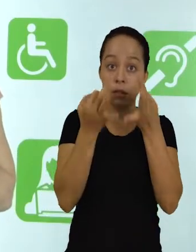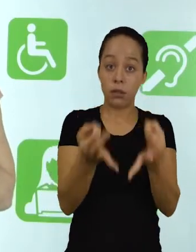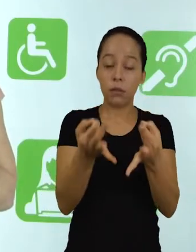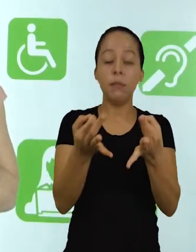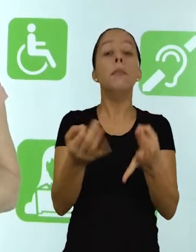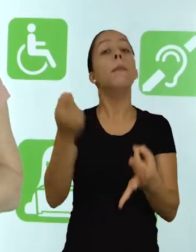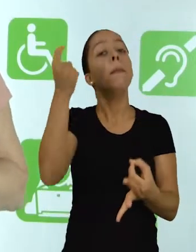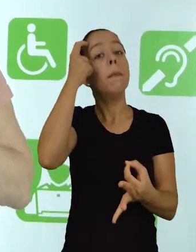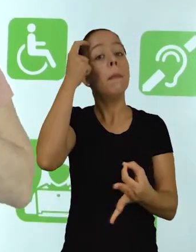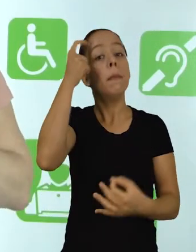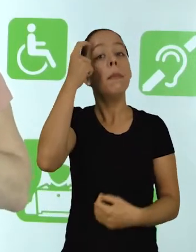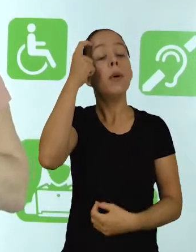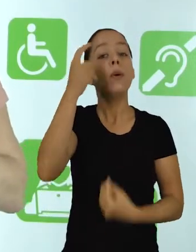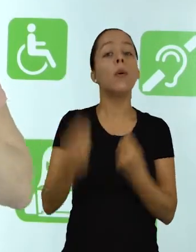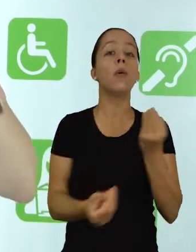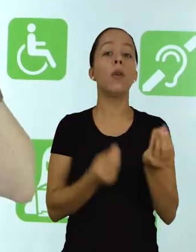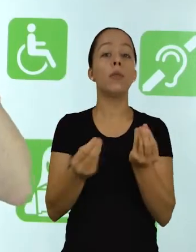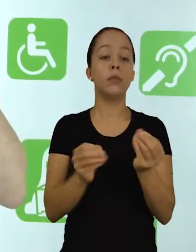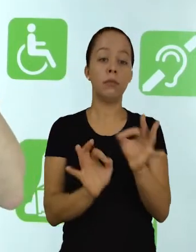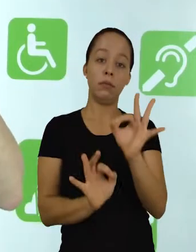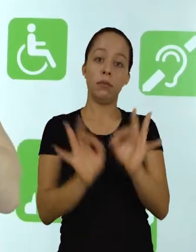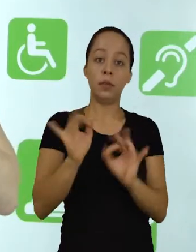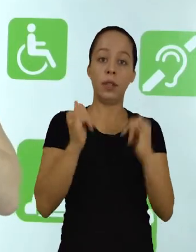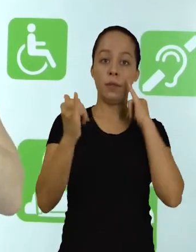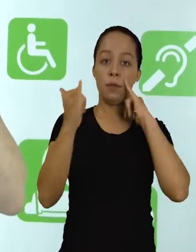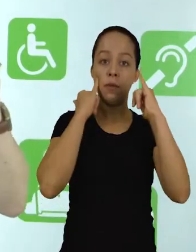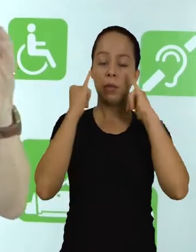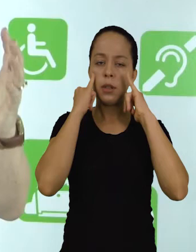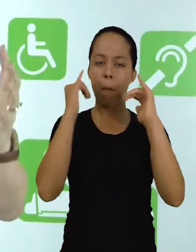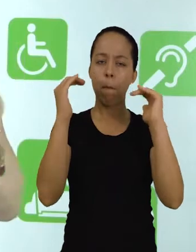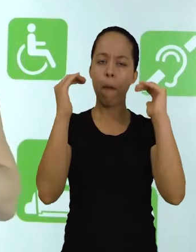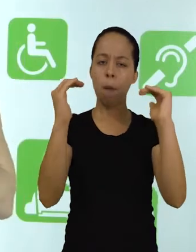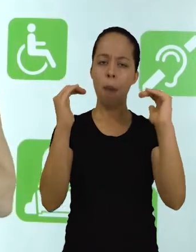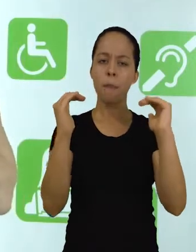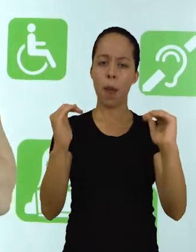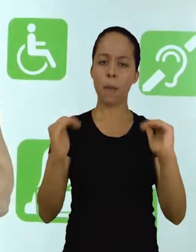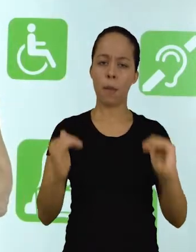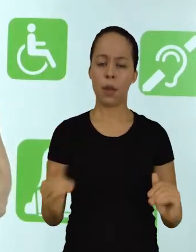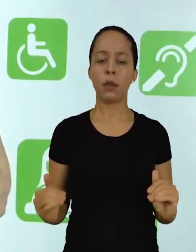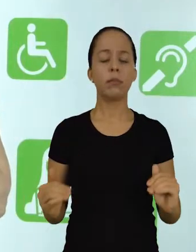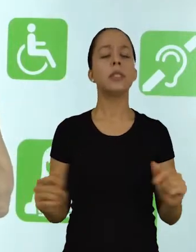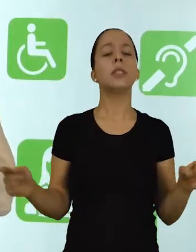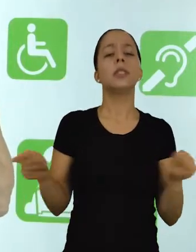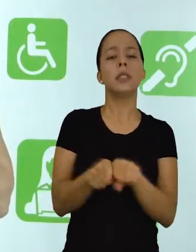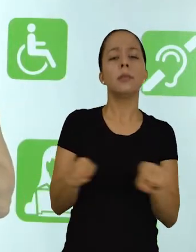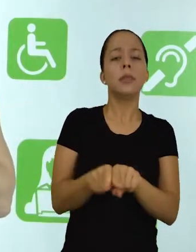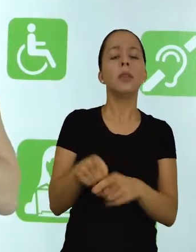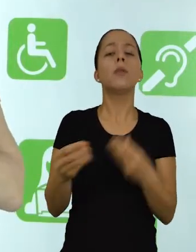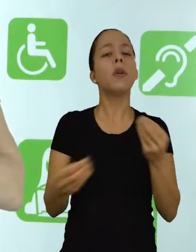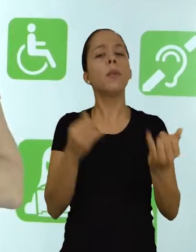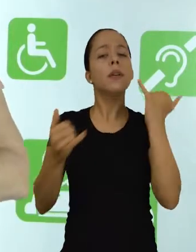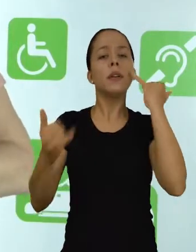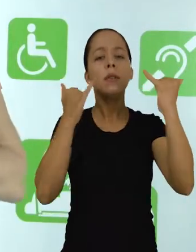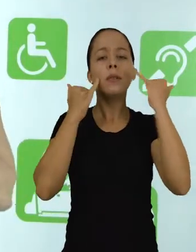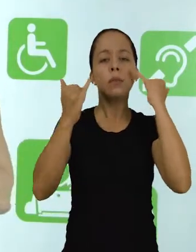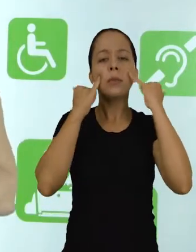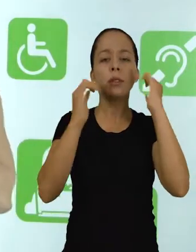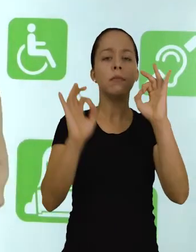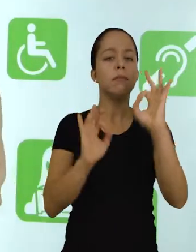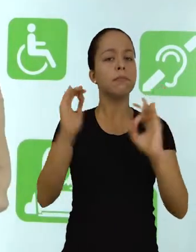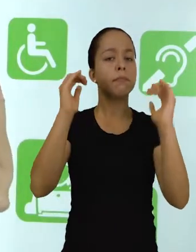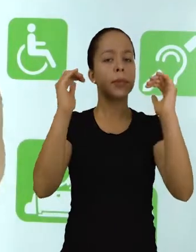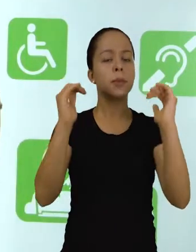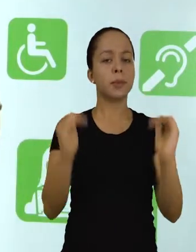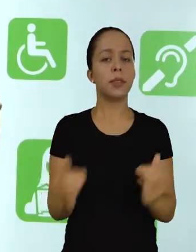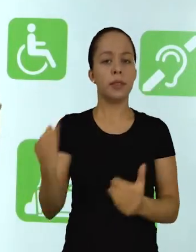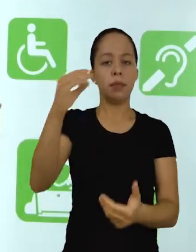muita atenção em relação a como organizar essas informações, como apresentar